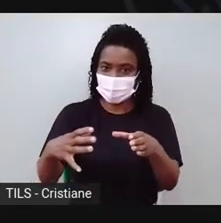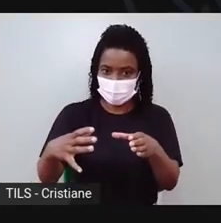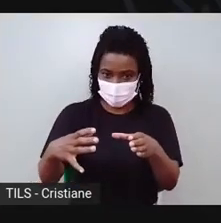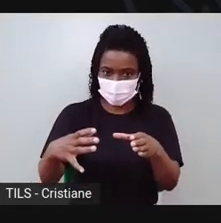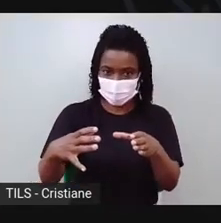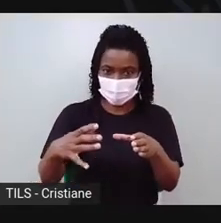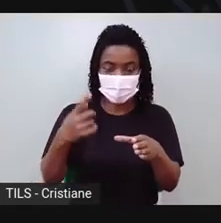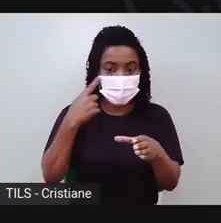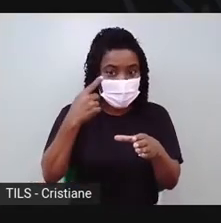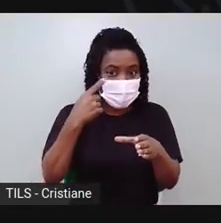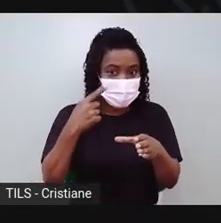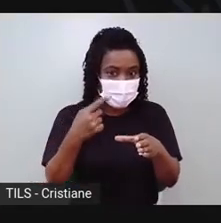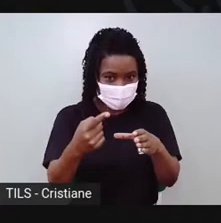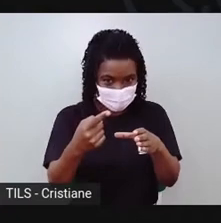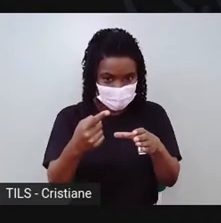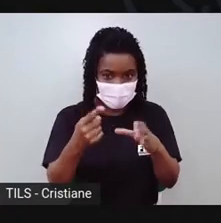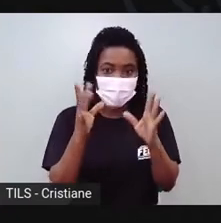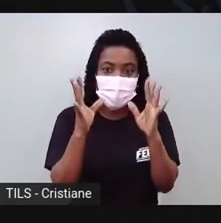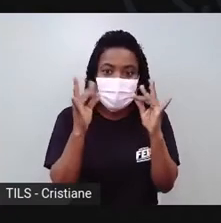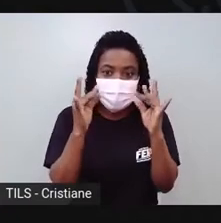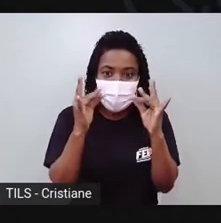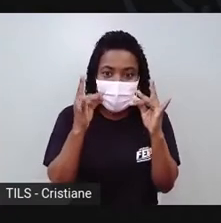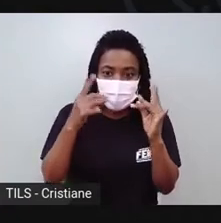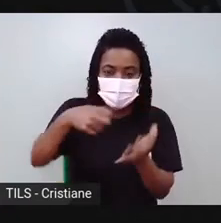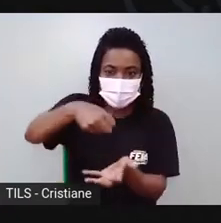de plástico, a gente vai tirar.